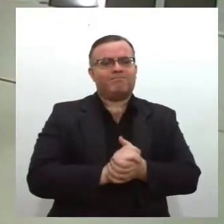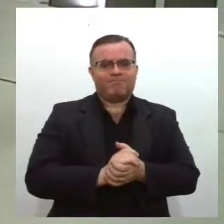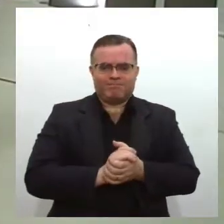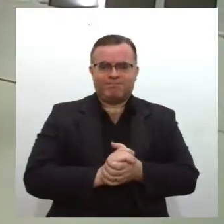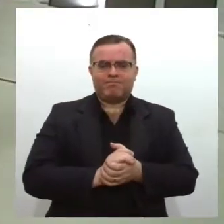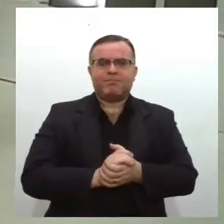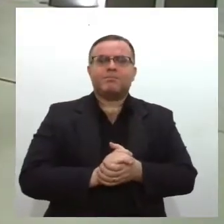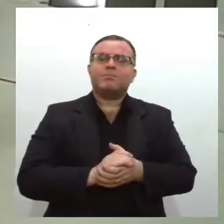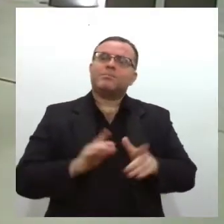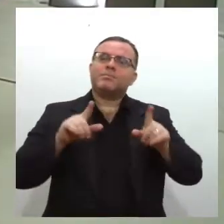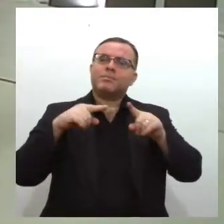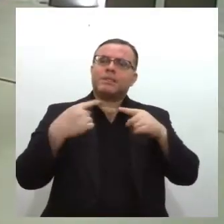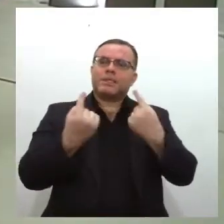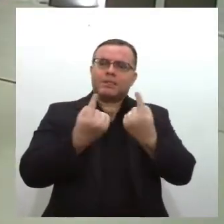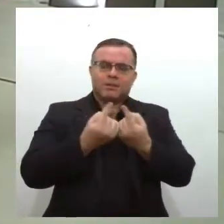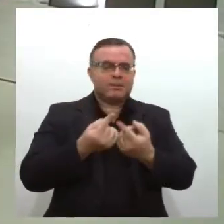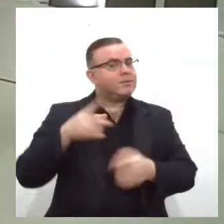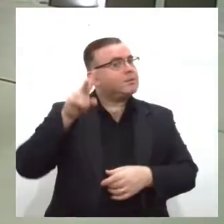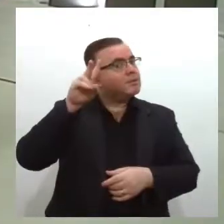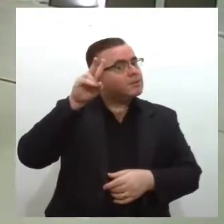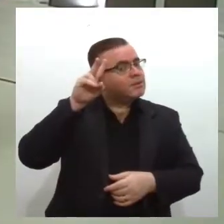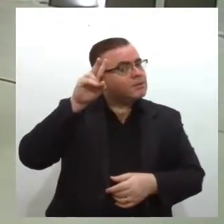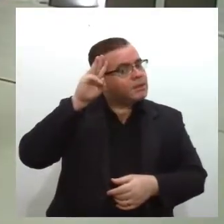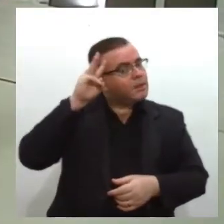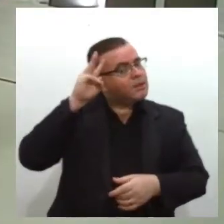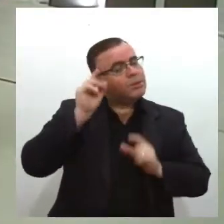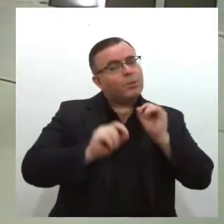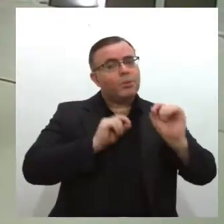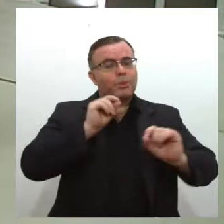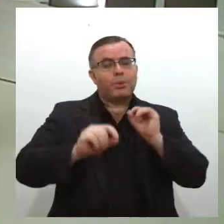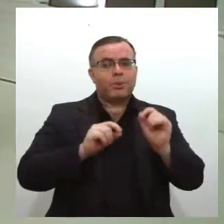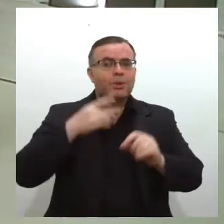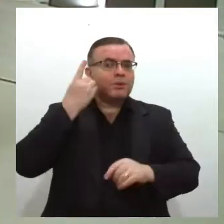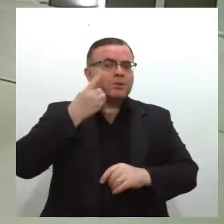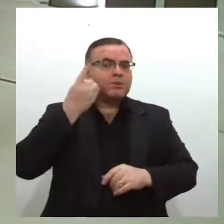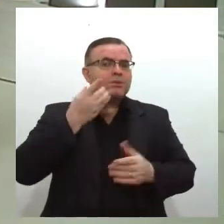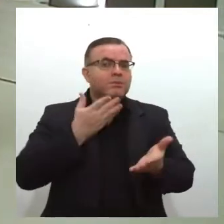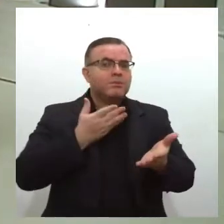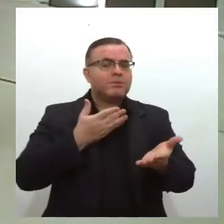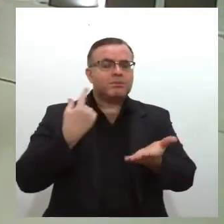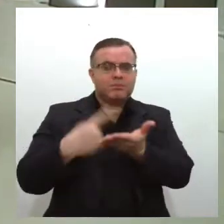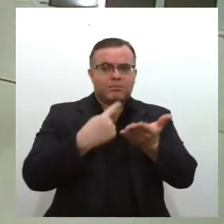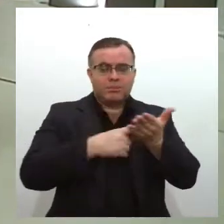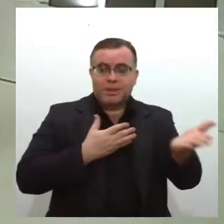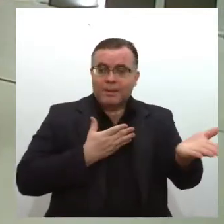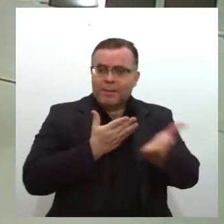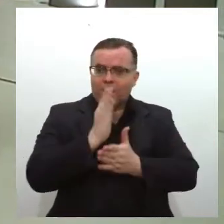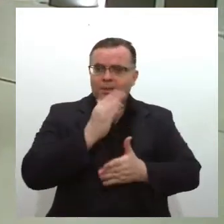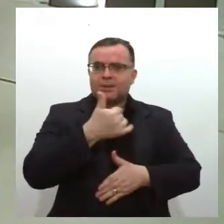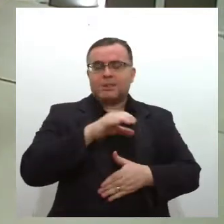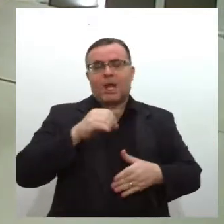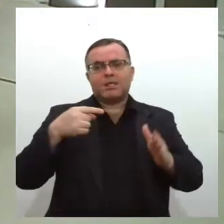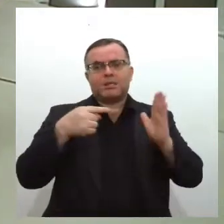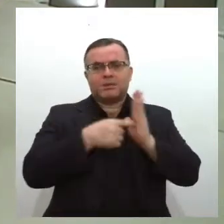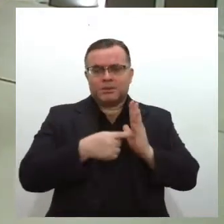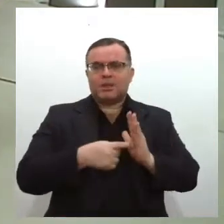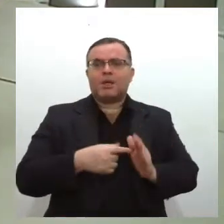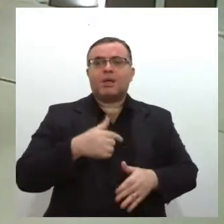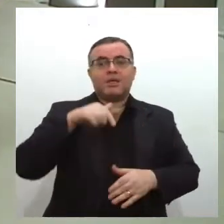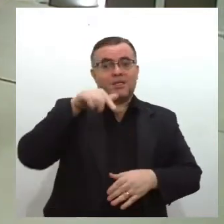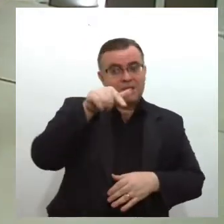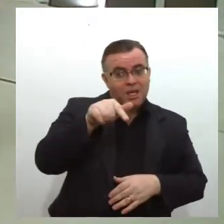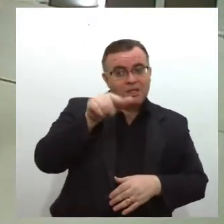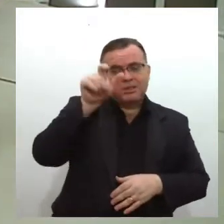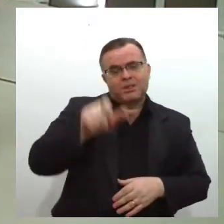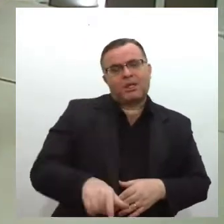Ainda na sessão mista desta terça-feira, os deputados estaduais apreciarem aprovaram 10 indicações, 7 delas do deputado Garibaldi